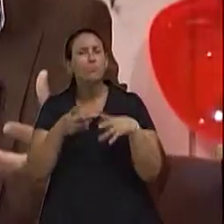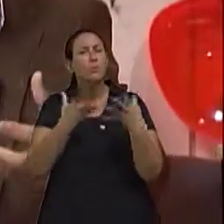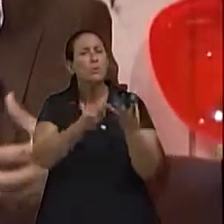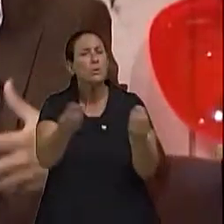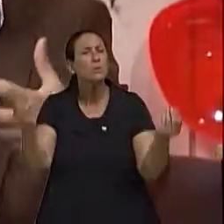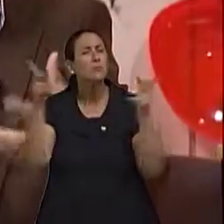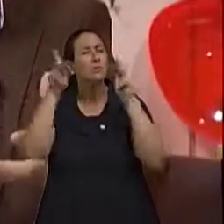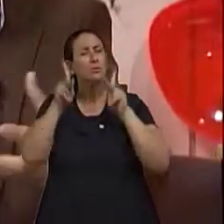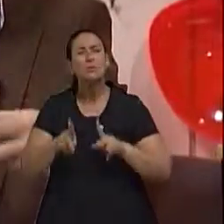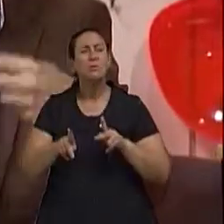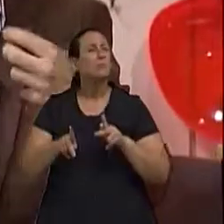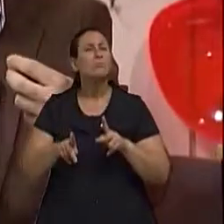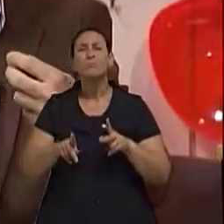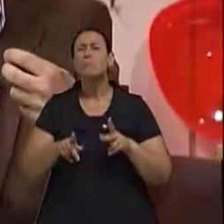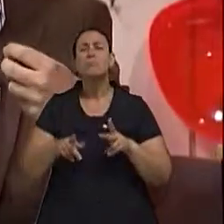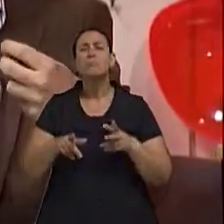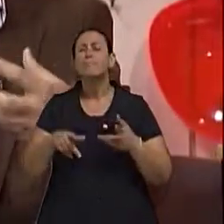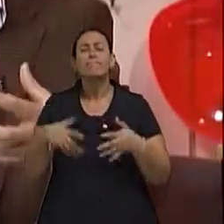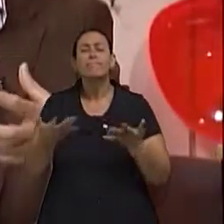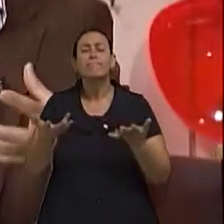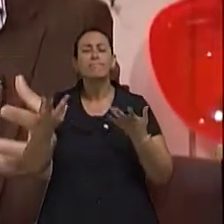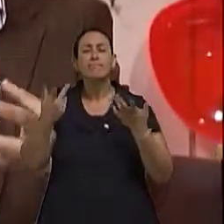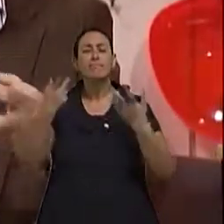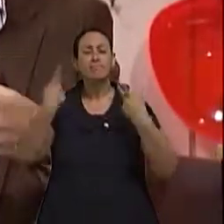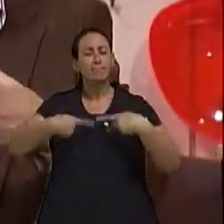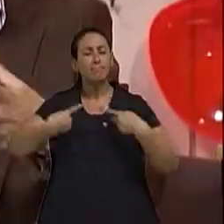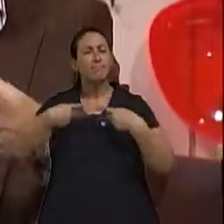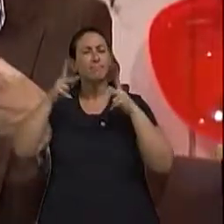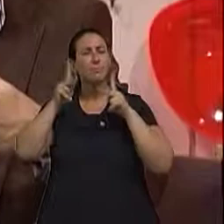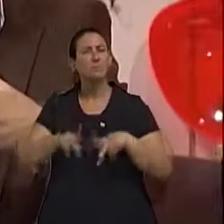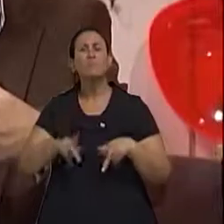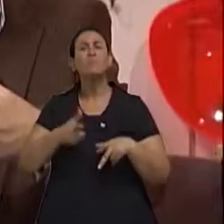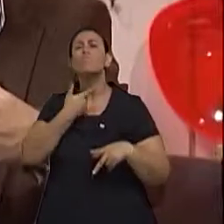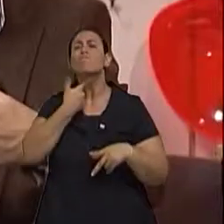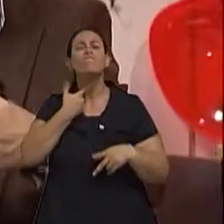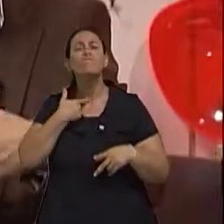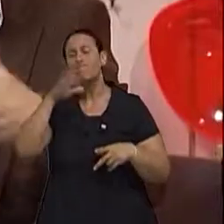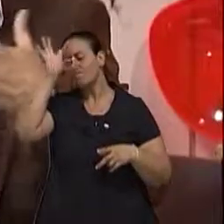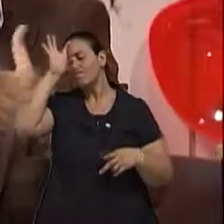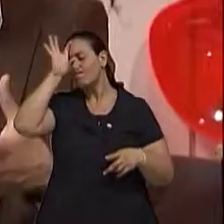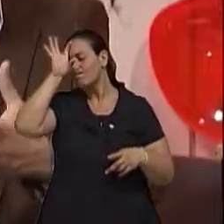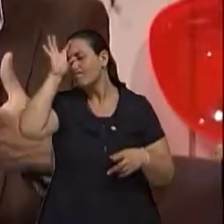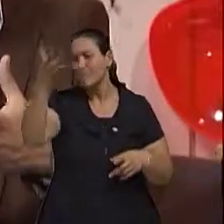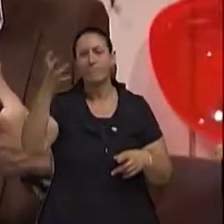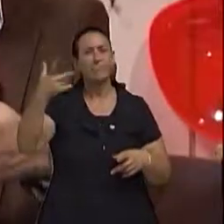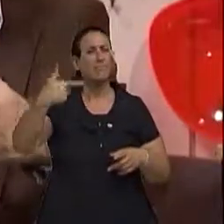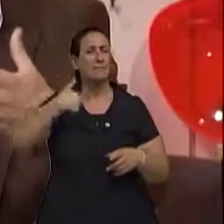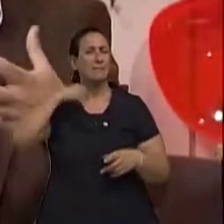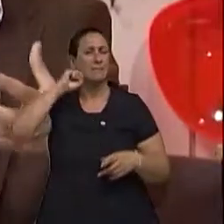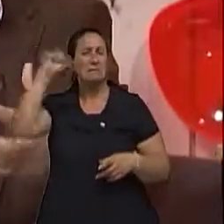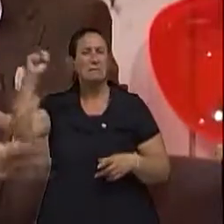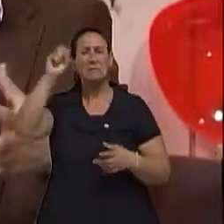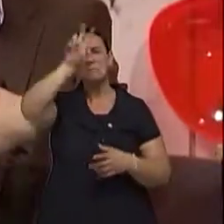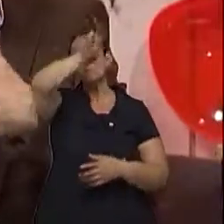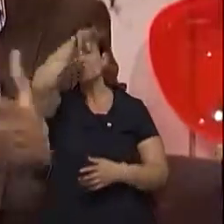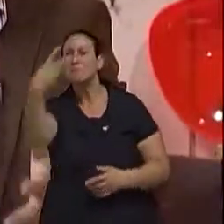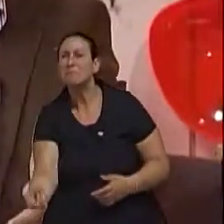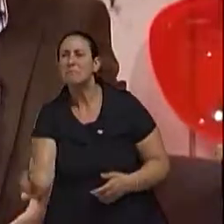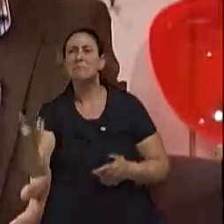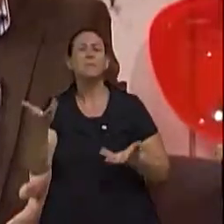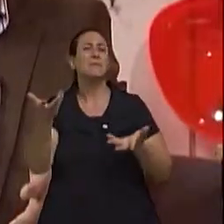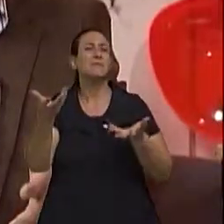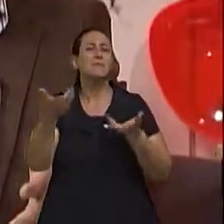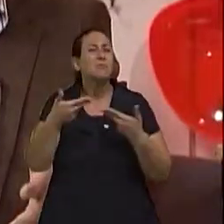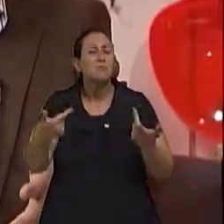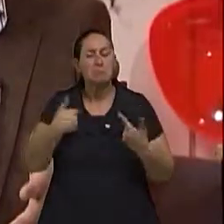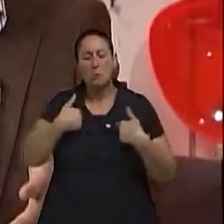pessoas que acabavam buscando alternativas radicais, em vez de buscar o atendimento, né, atentando contra